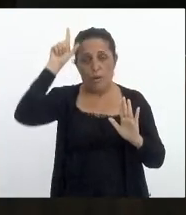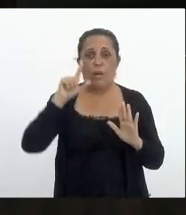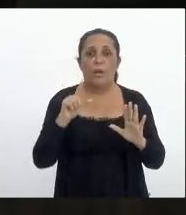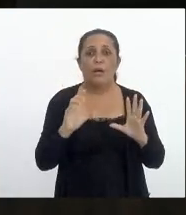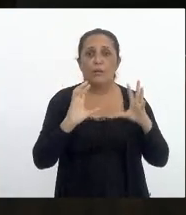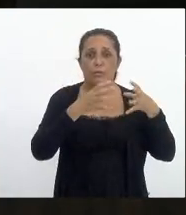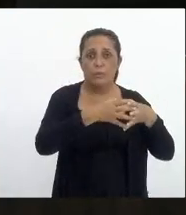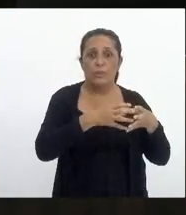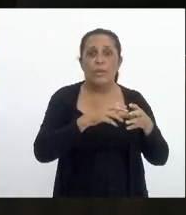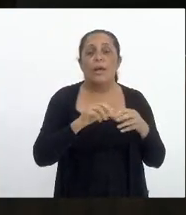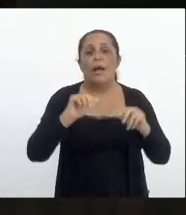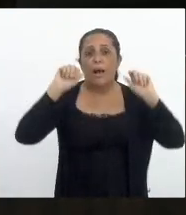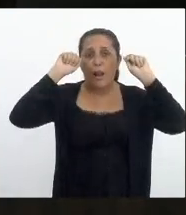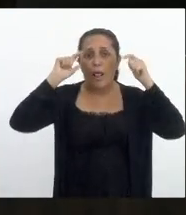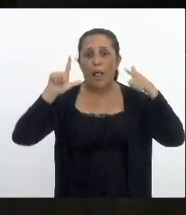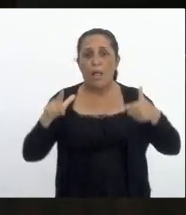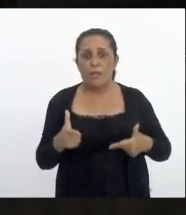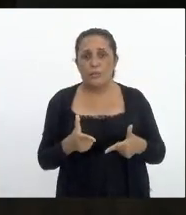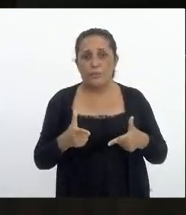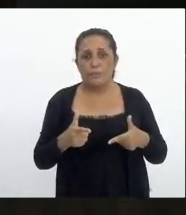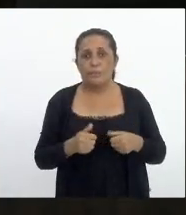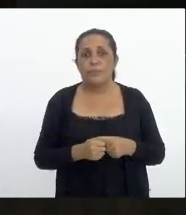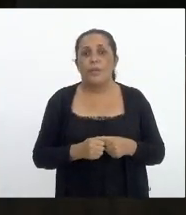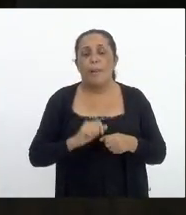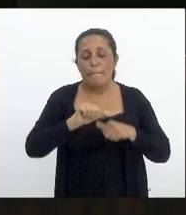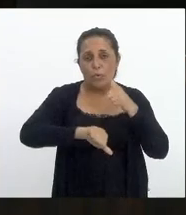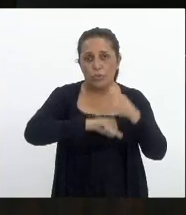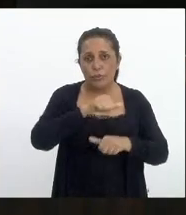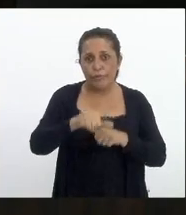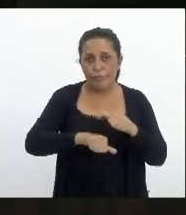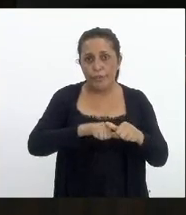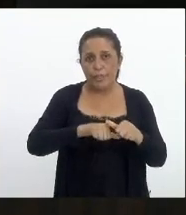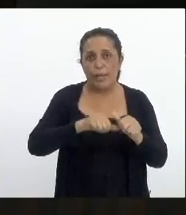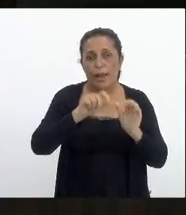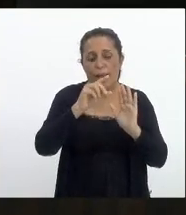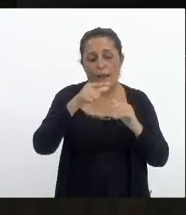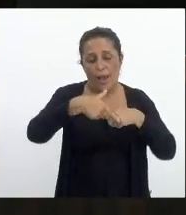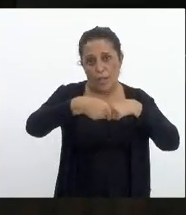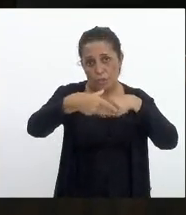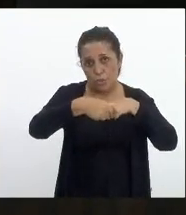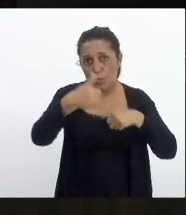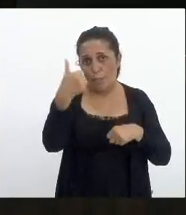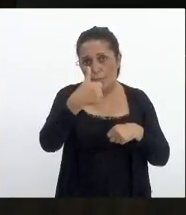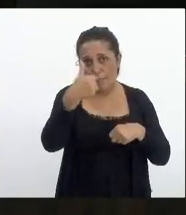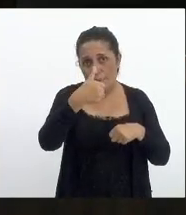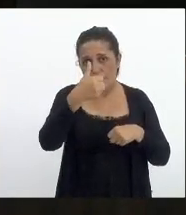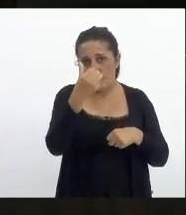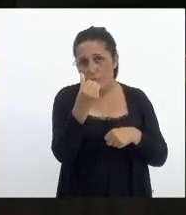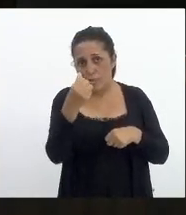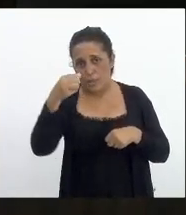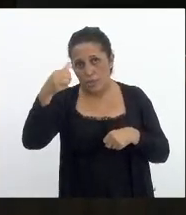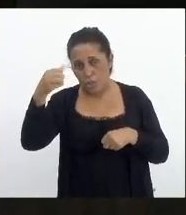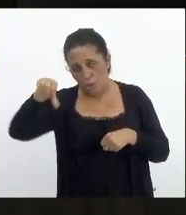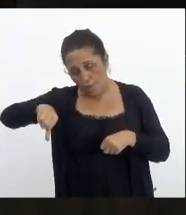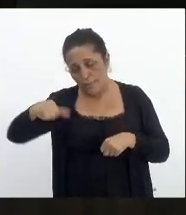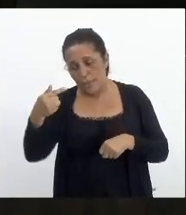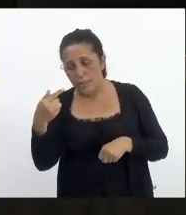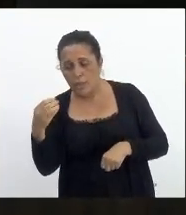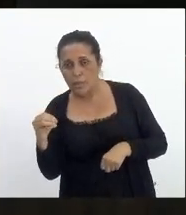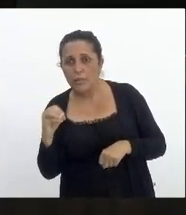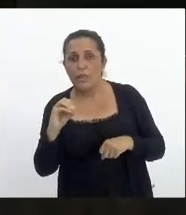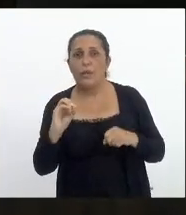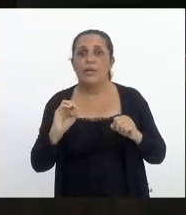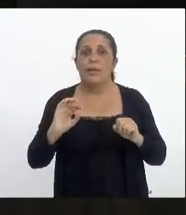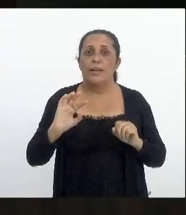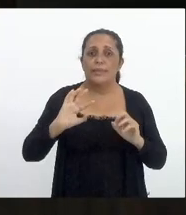assembleia legislativa modifica os artigos primeiro 69 e 70 da resolução 810 barra